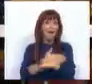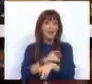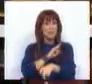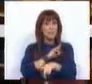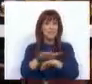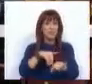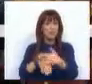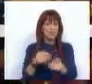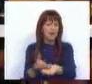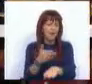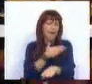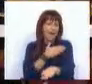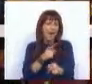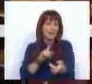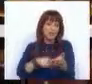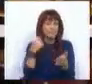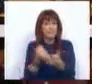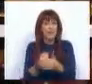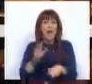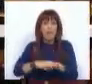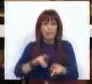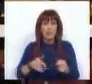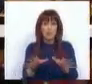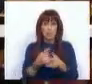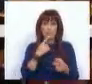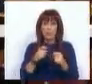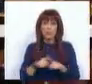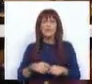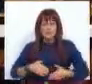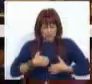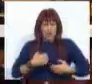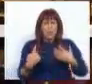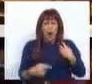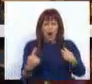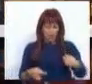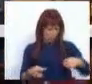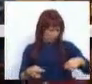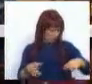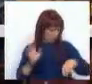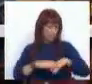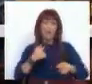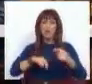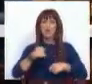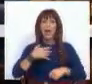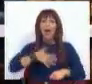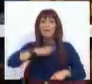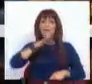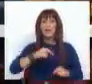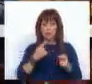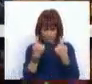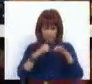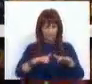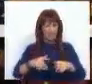privatização. Antes do facto consumado. É por isso que a comissão de inquérito faz sentido já. E é por isso que nós queremos dizer, no